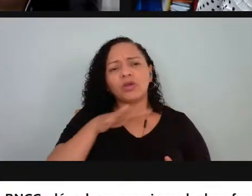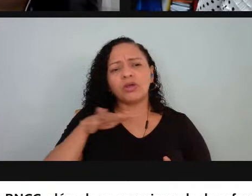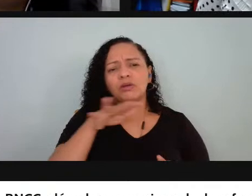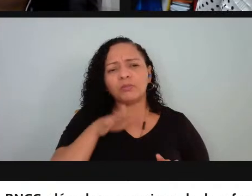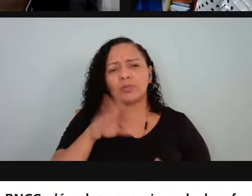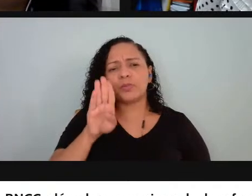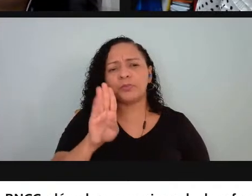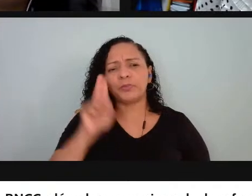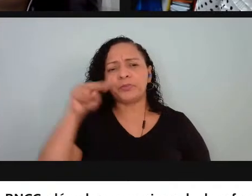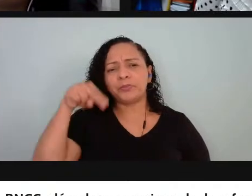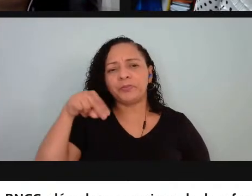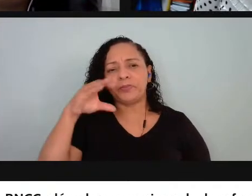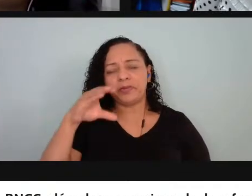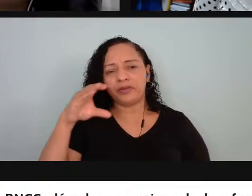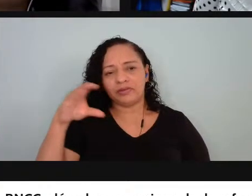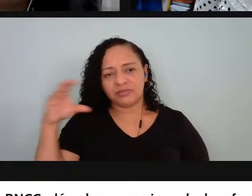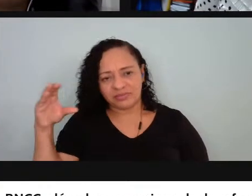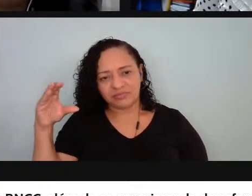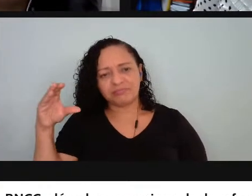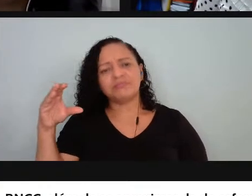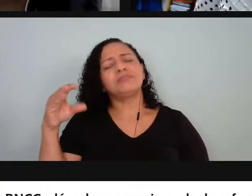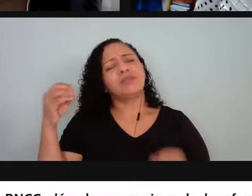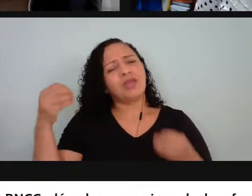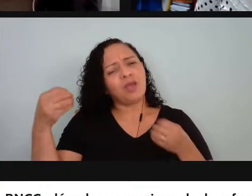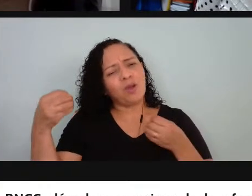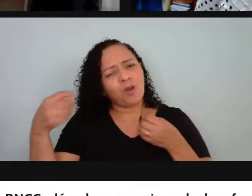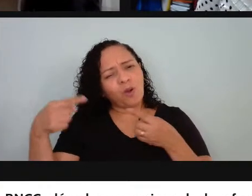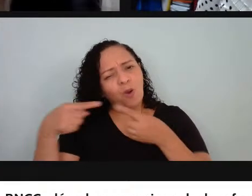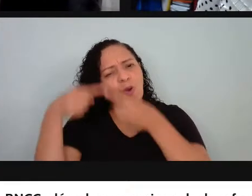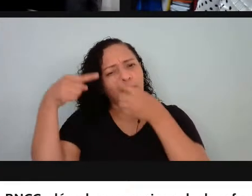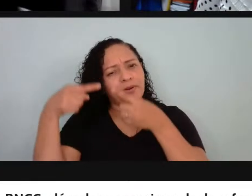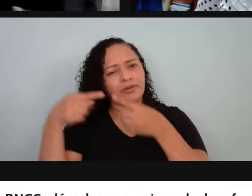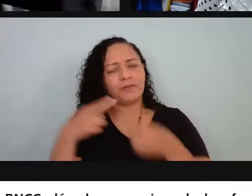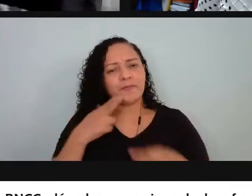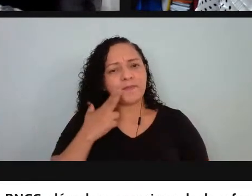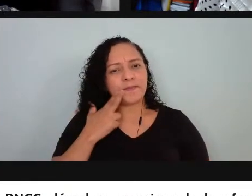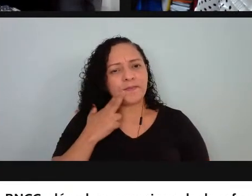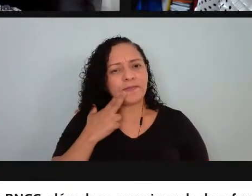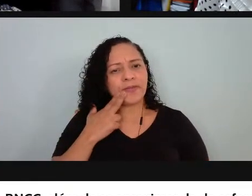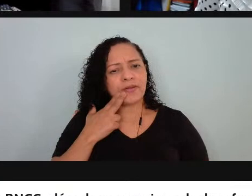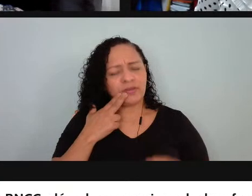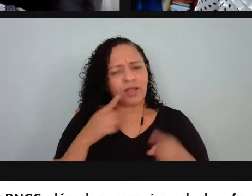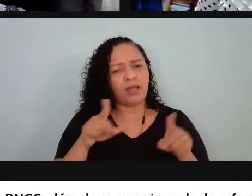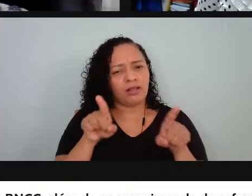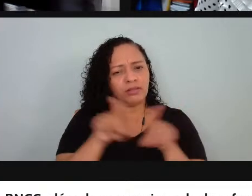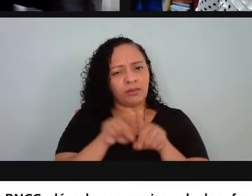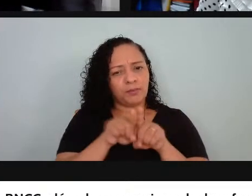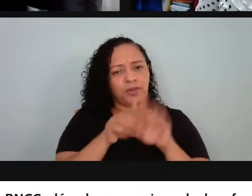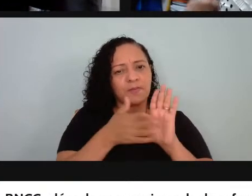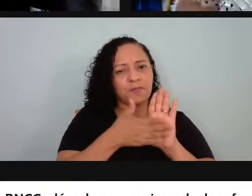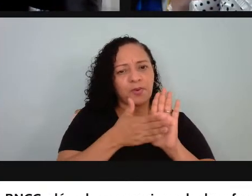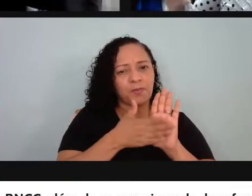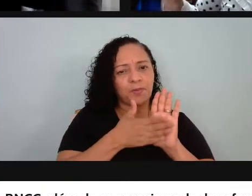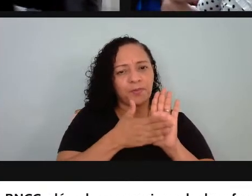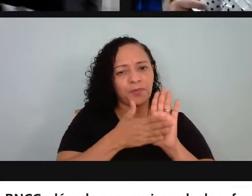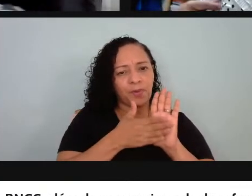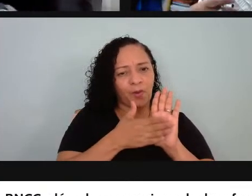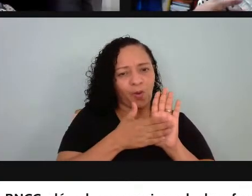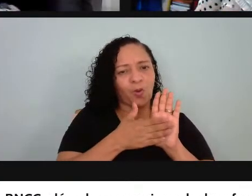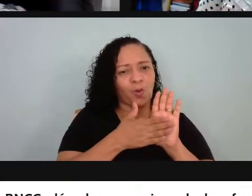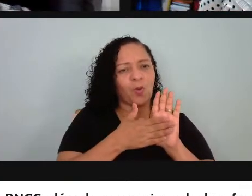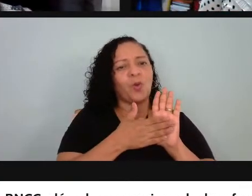aproximar da disfera de Bactina teria relação com a proposta do Burdi de campo como um espaço